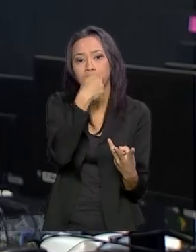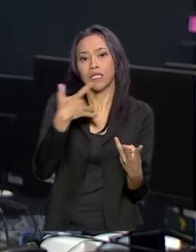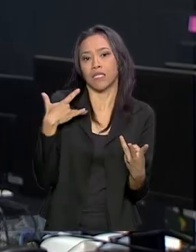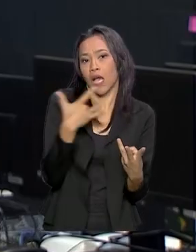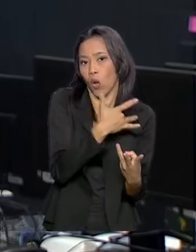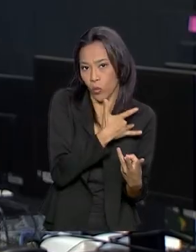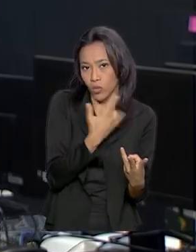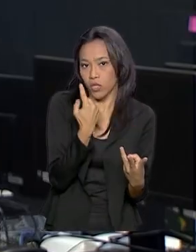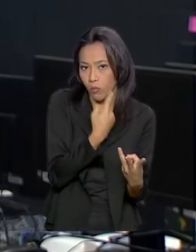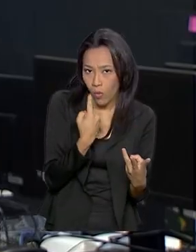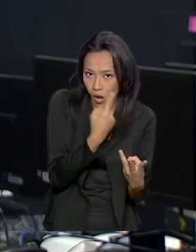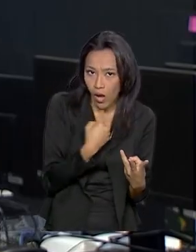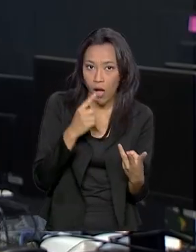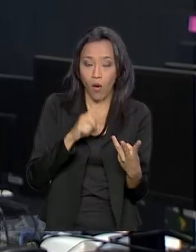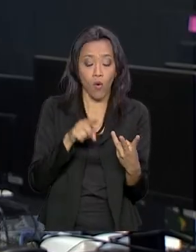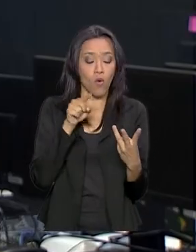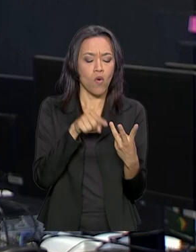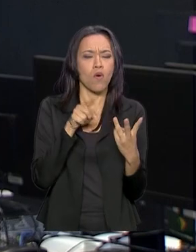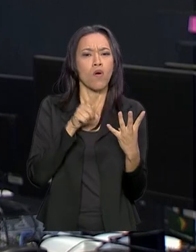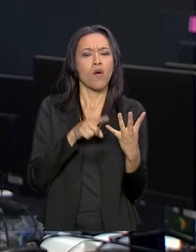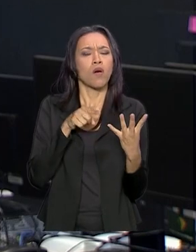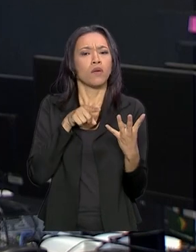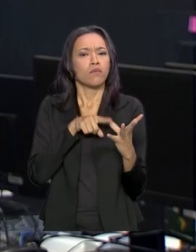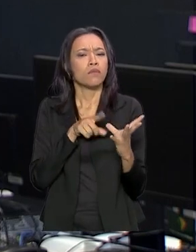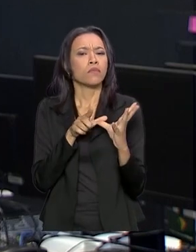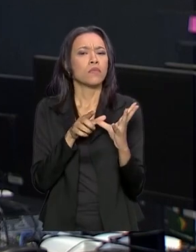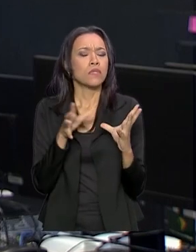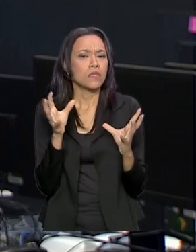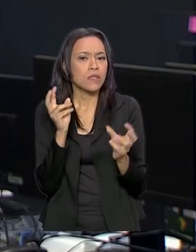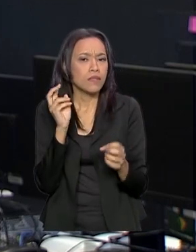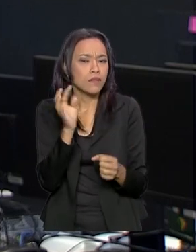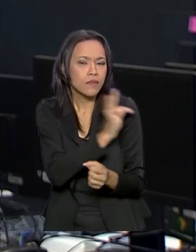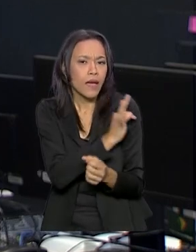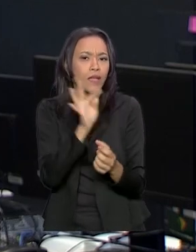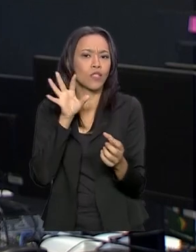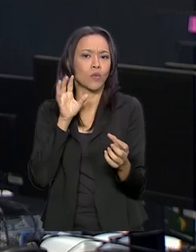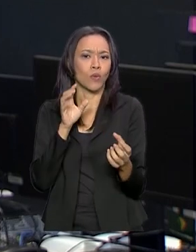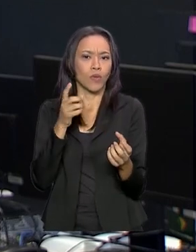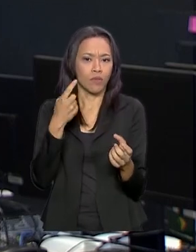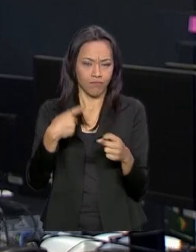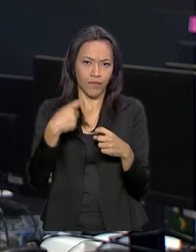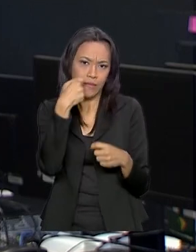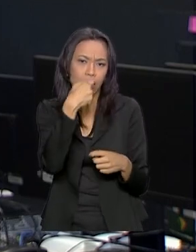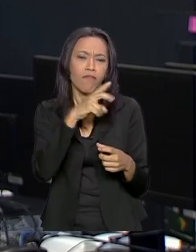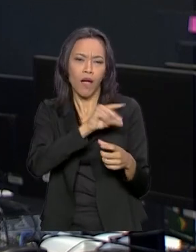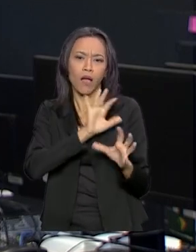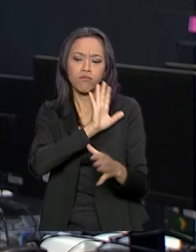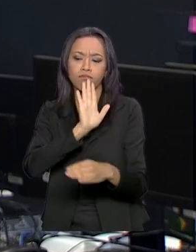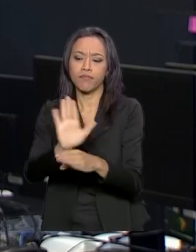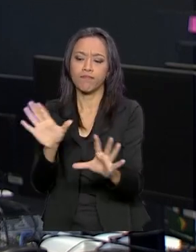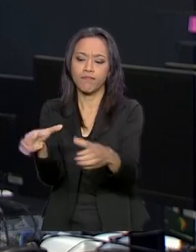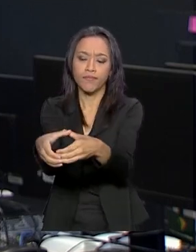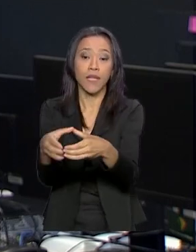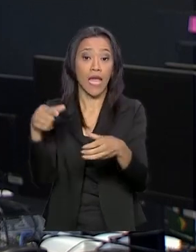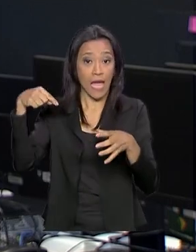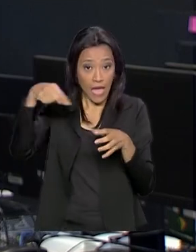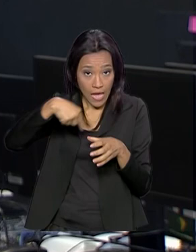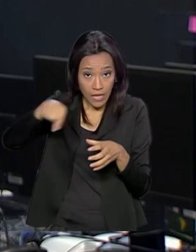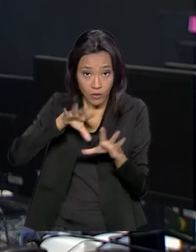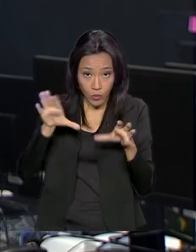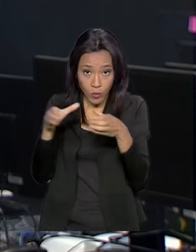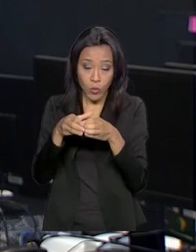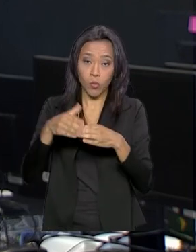um cirurgião dentista, um auxiliar ou um técnico de saúde bucal, passarão a atender a população. Esses profissionais